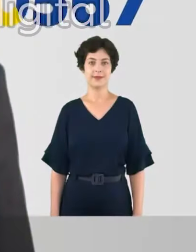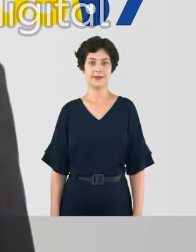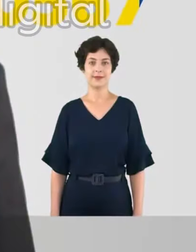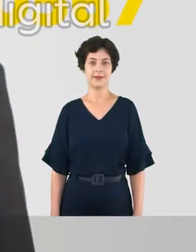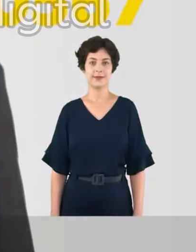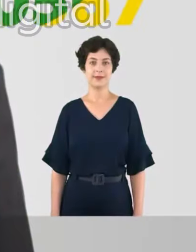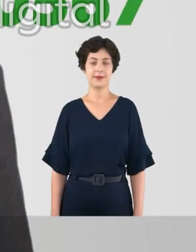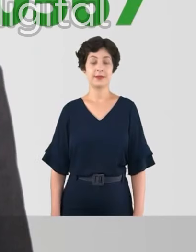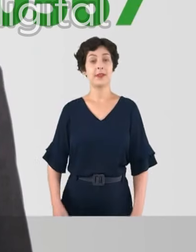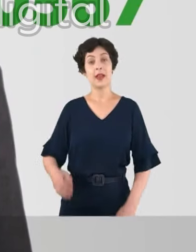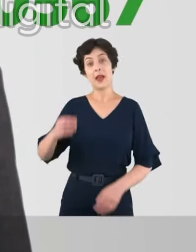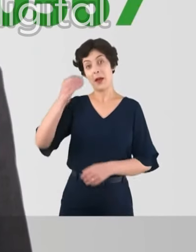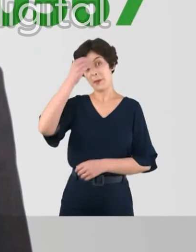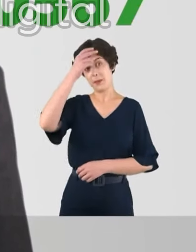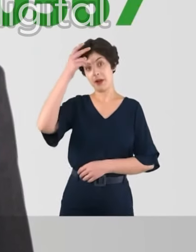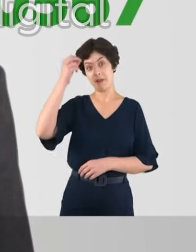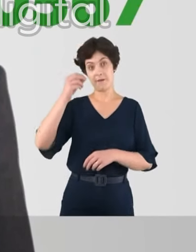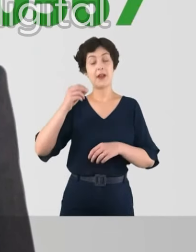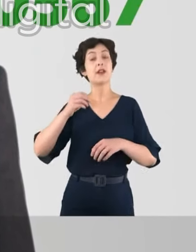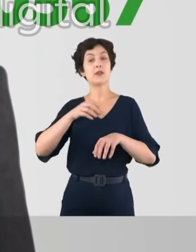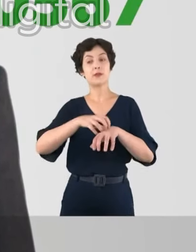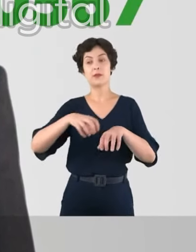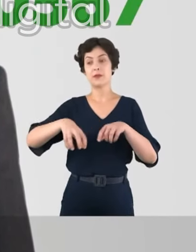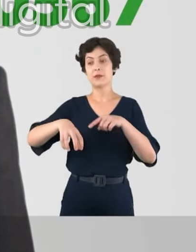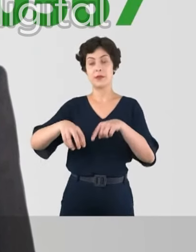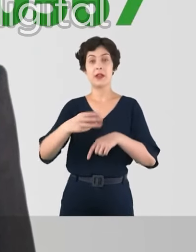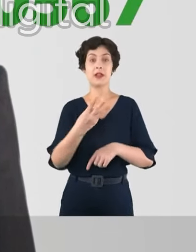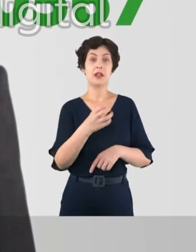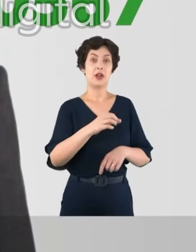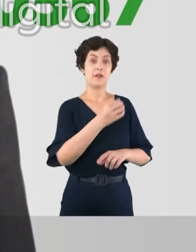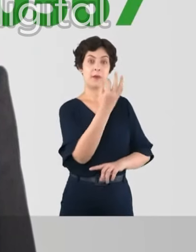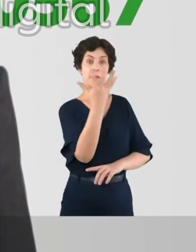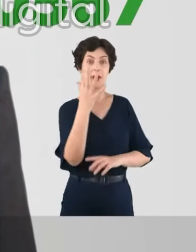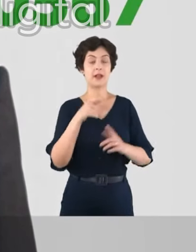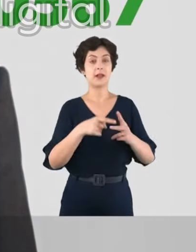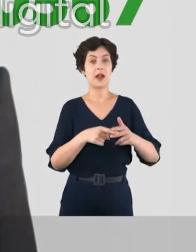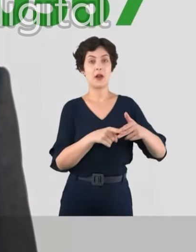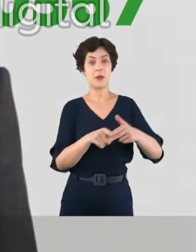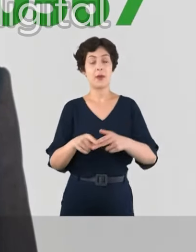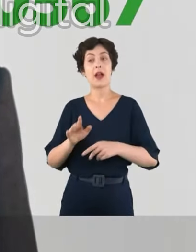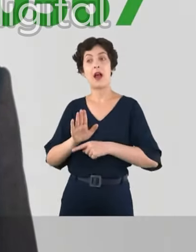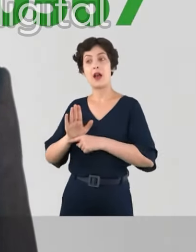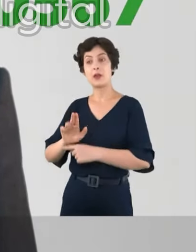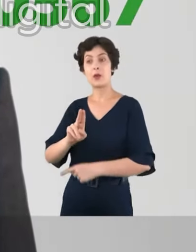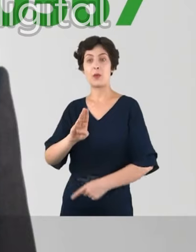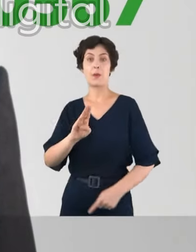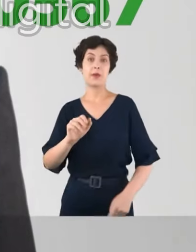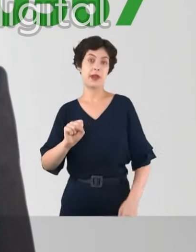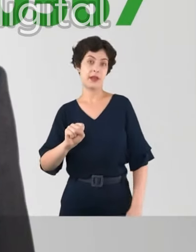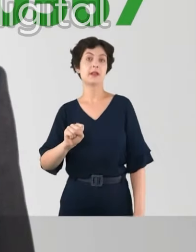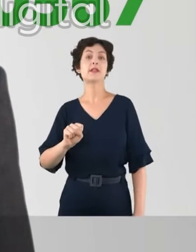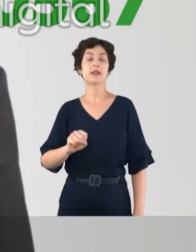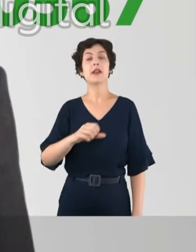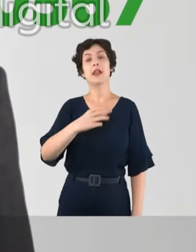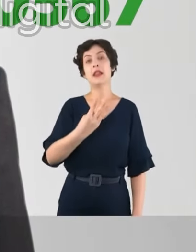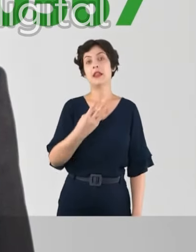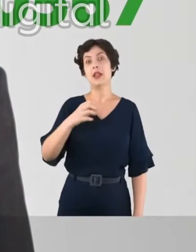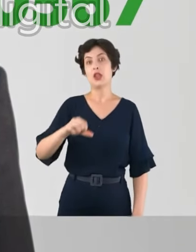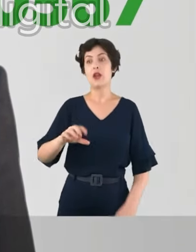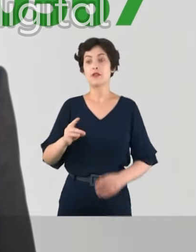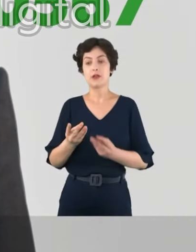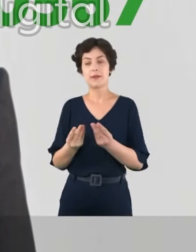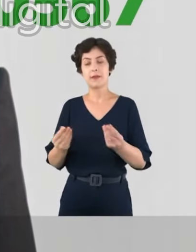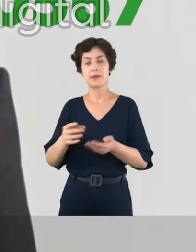Como subprefeito, revitalizei 39 praças e viabilizei a construção de 9 UBSs. Apenas com eficiência de